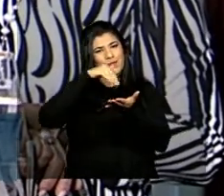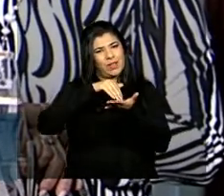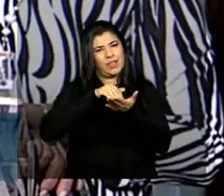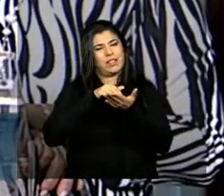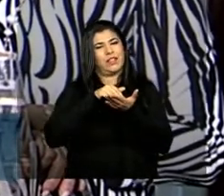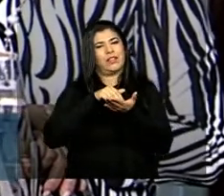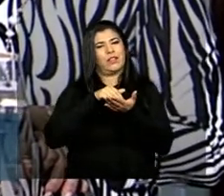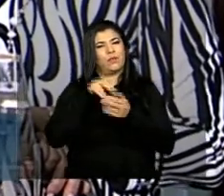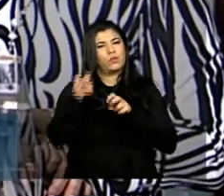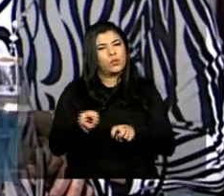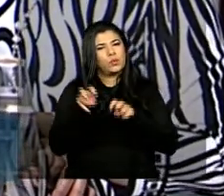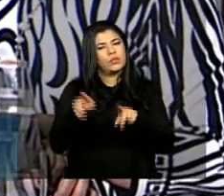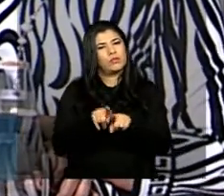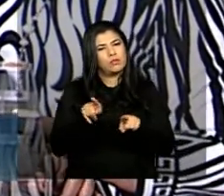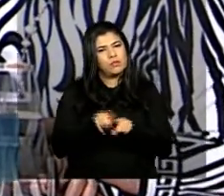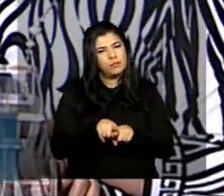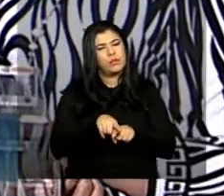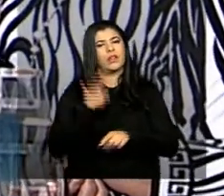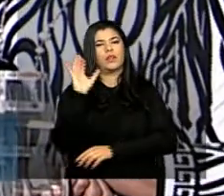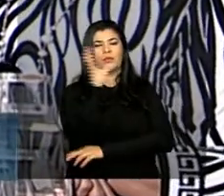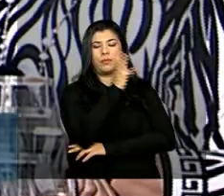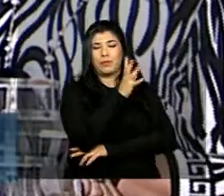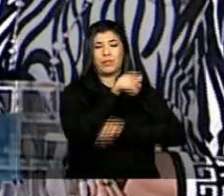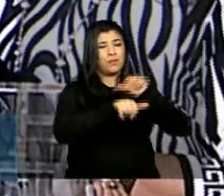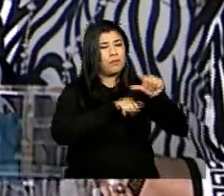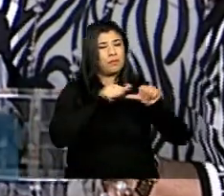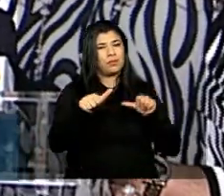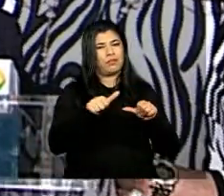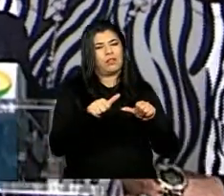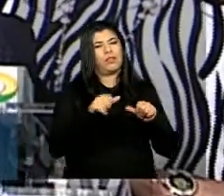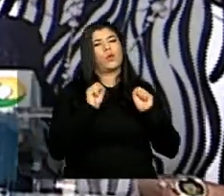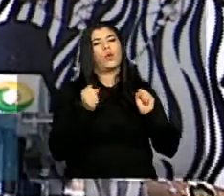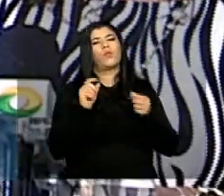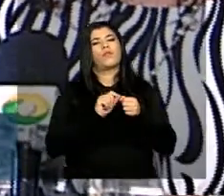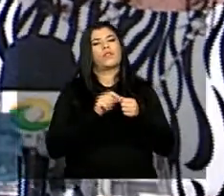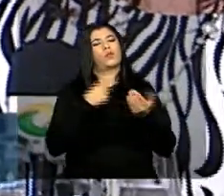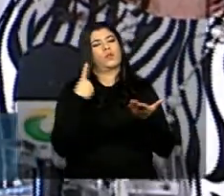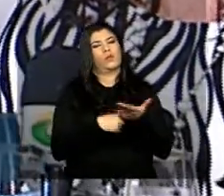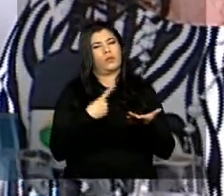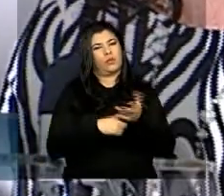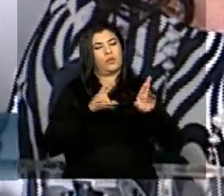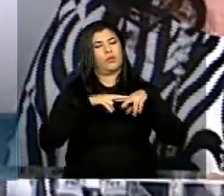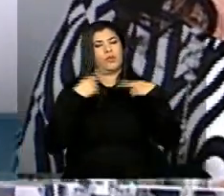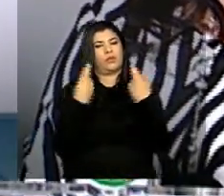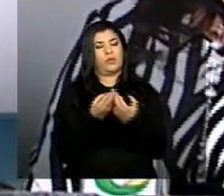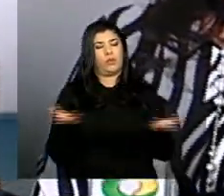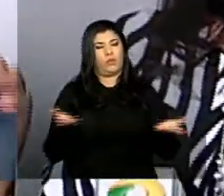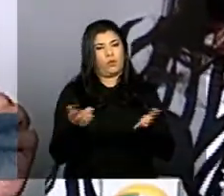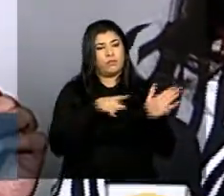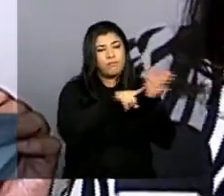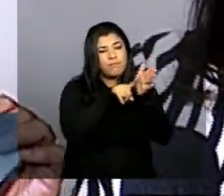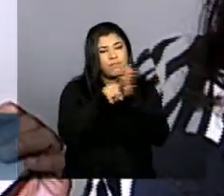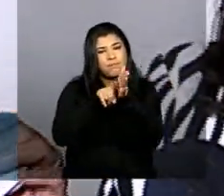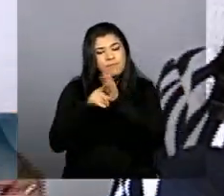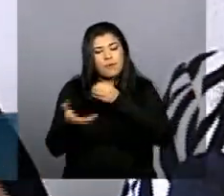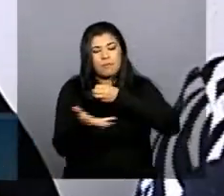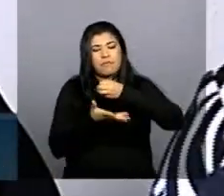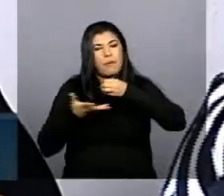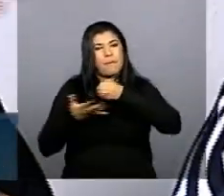então todos os estados estão aí da agricultura também então nós combinamos que nós falhamos nessa reunião exatamente para fazer a linha de base